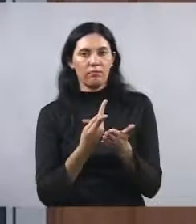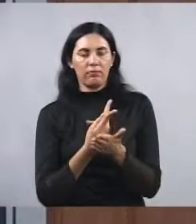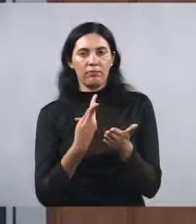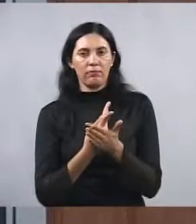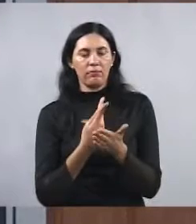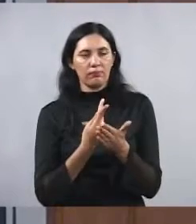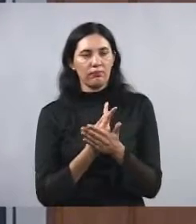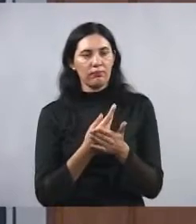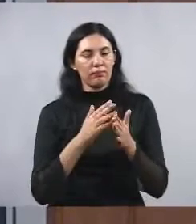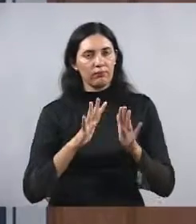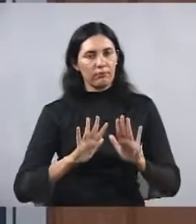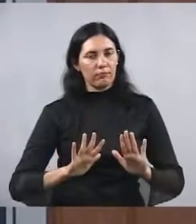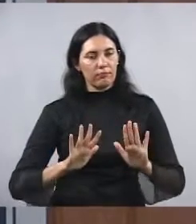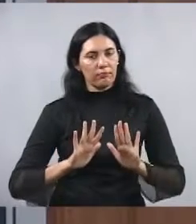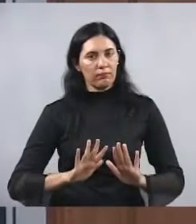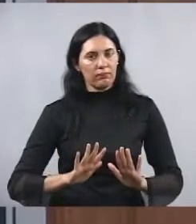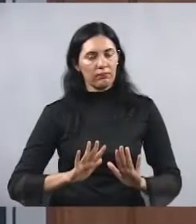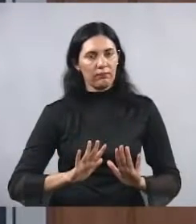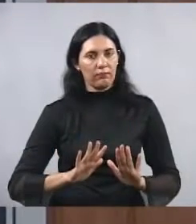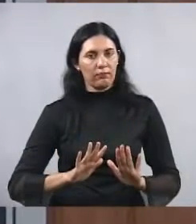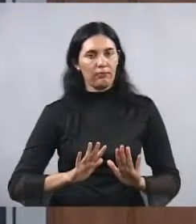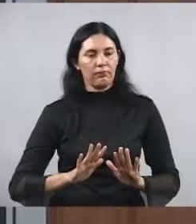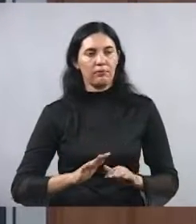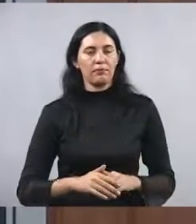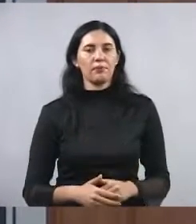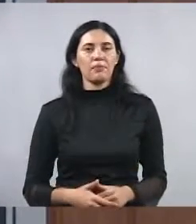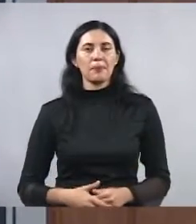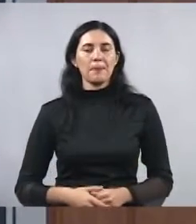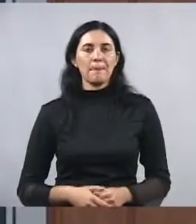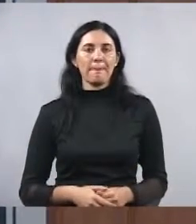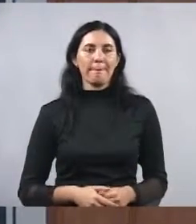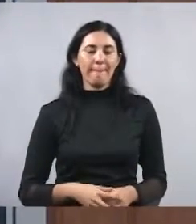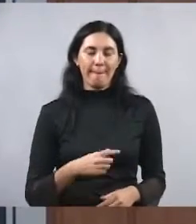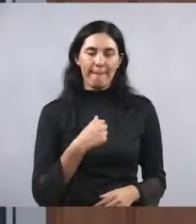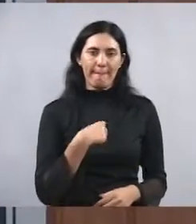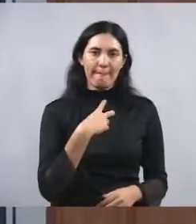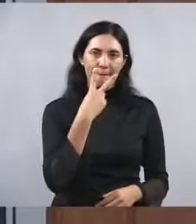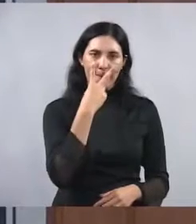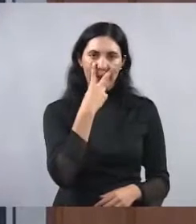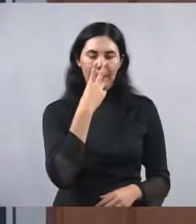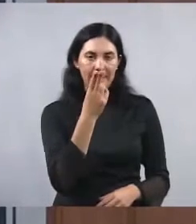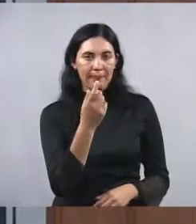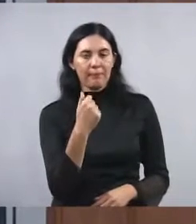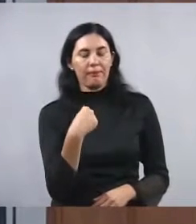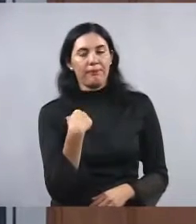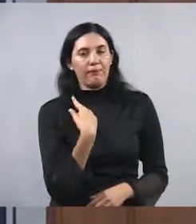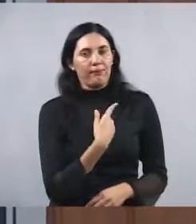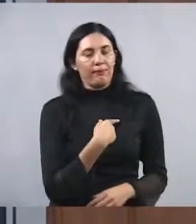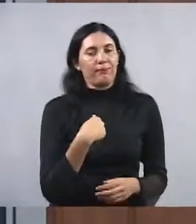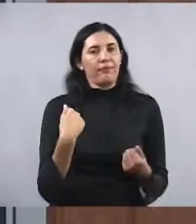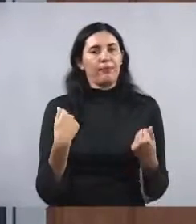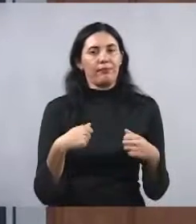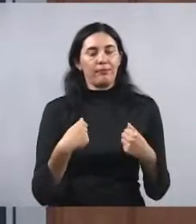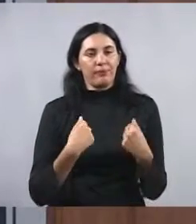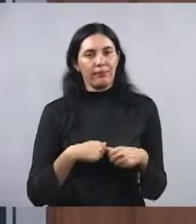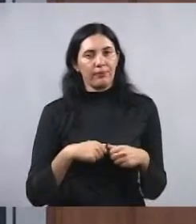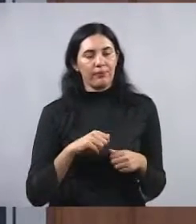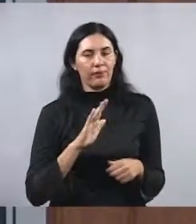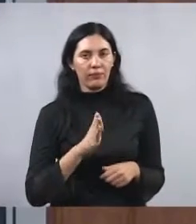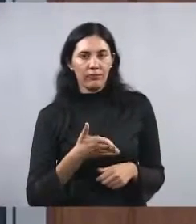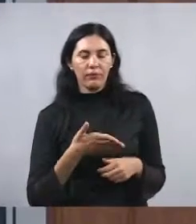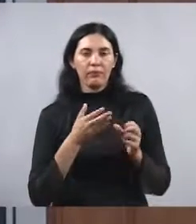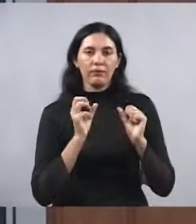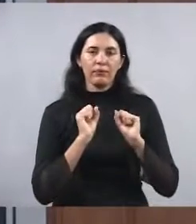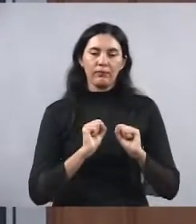Vamos devagar, senão depois faz B.O. Eu acho que a gente precisa, já que se